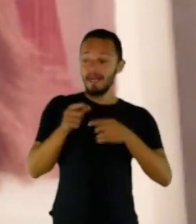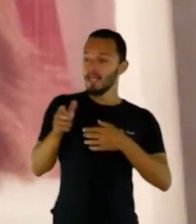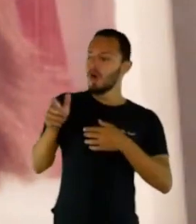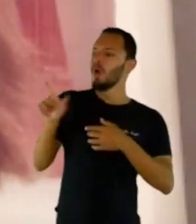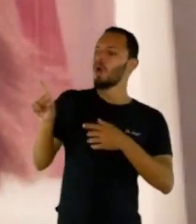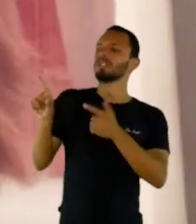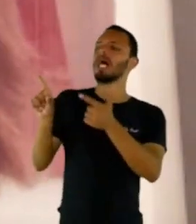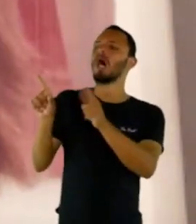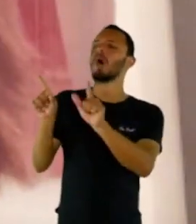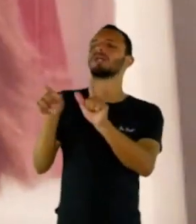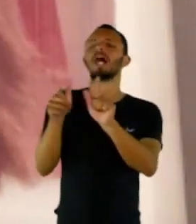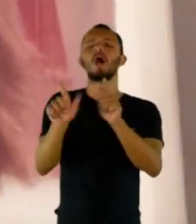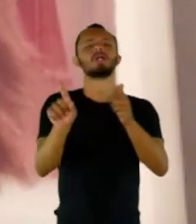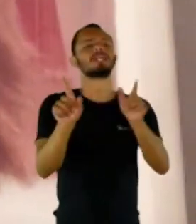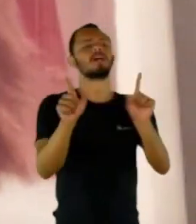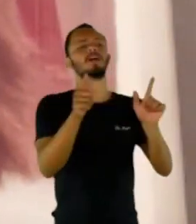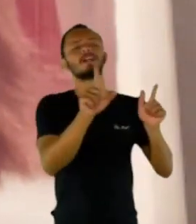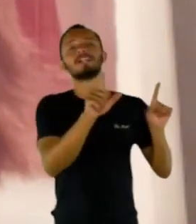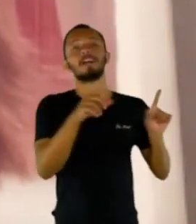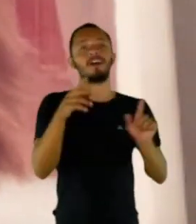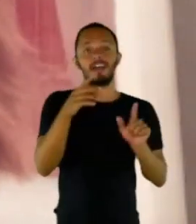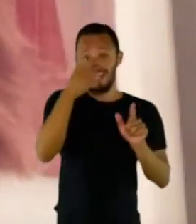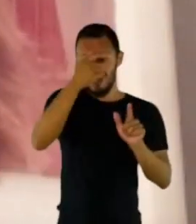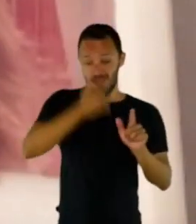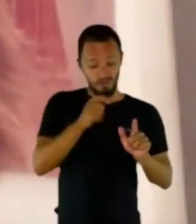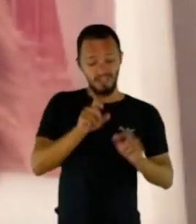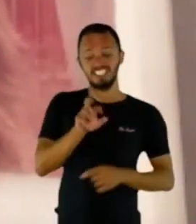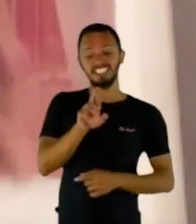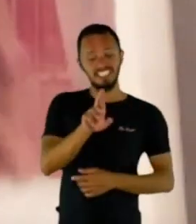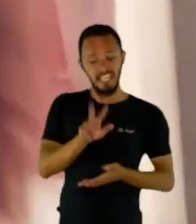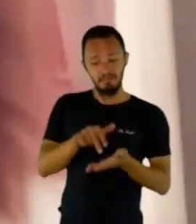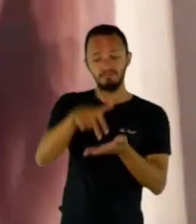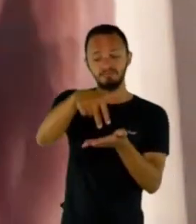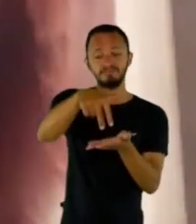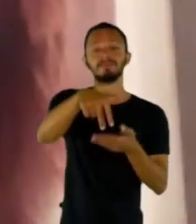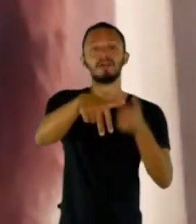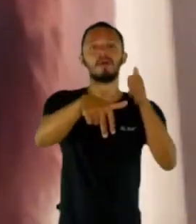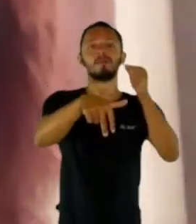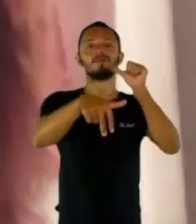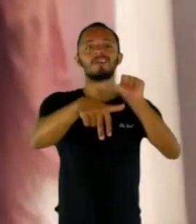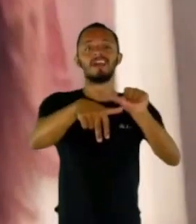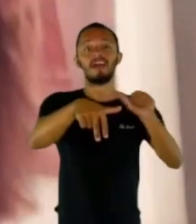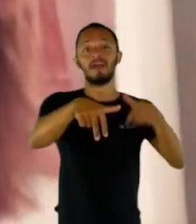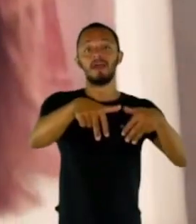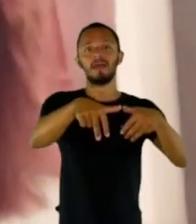despertaram para a dor e a delícia de ser o que somos. Mulheres, Marias.